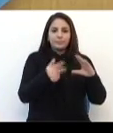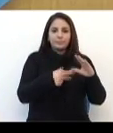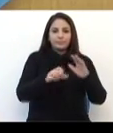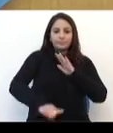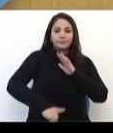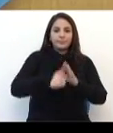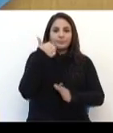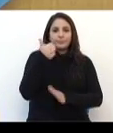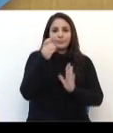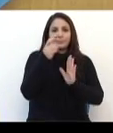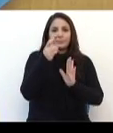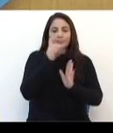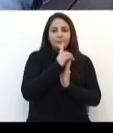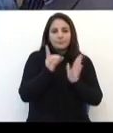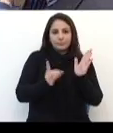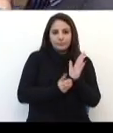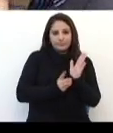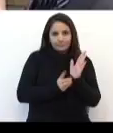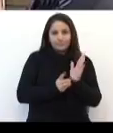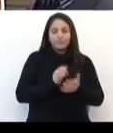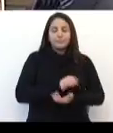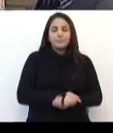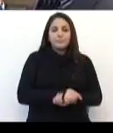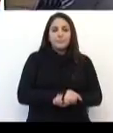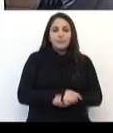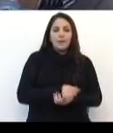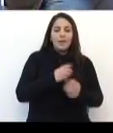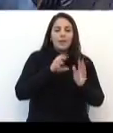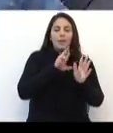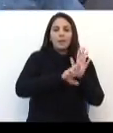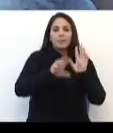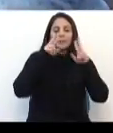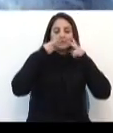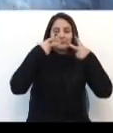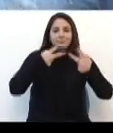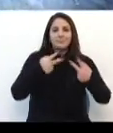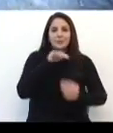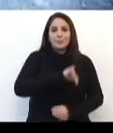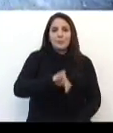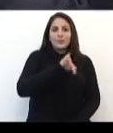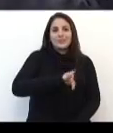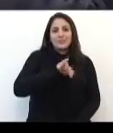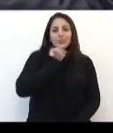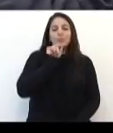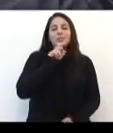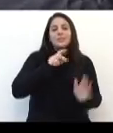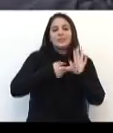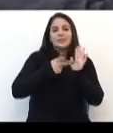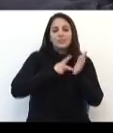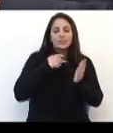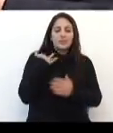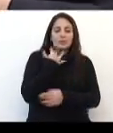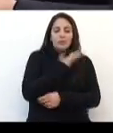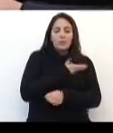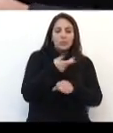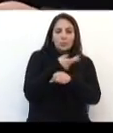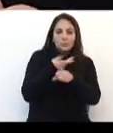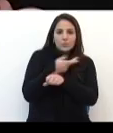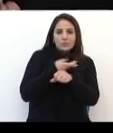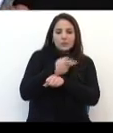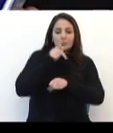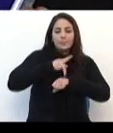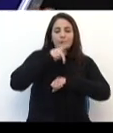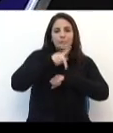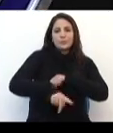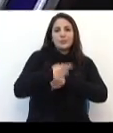primeira década de história. Representa o reconhecimento da importância do que significa nós buscarmos